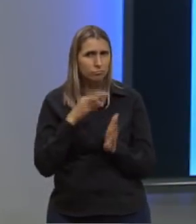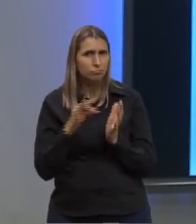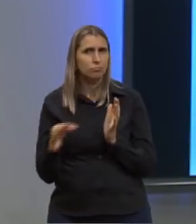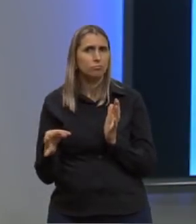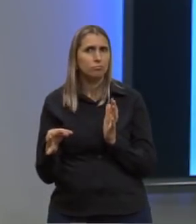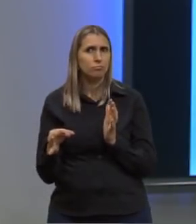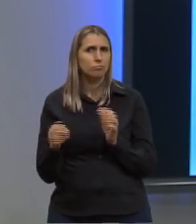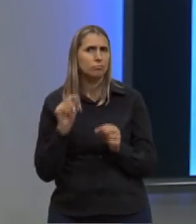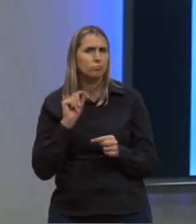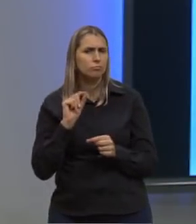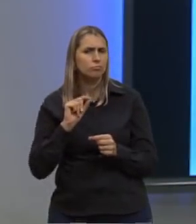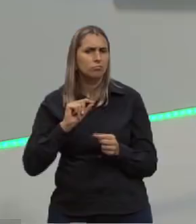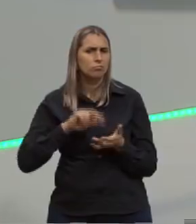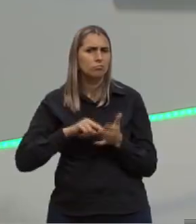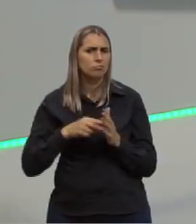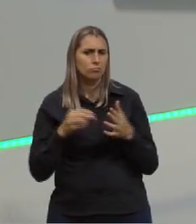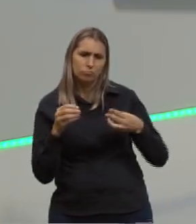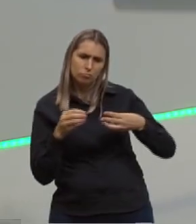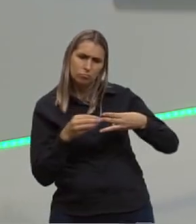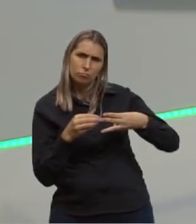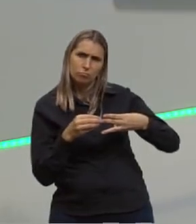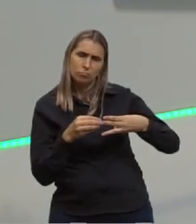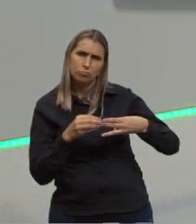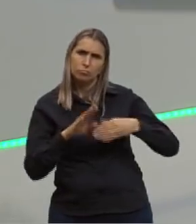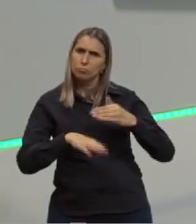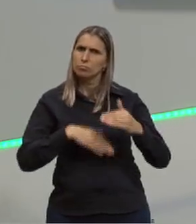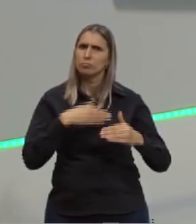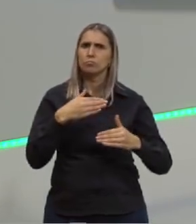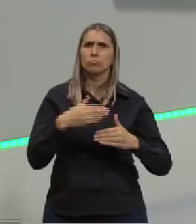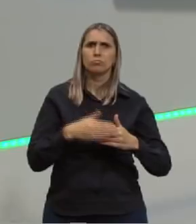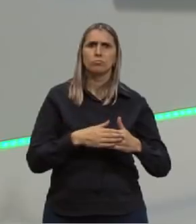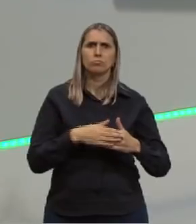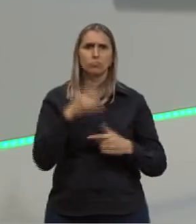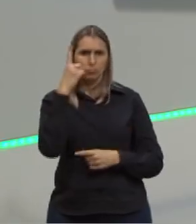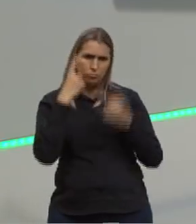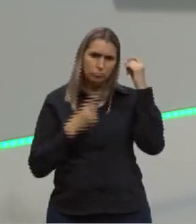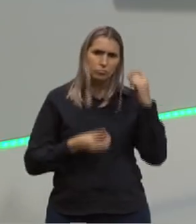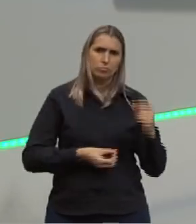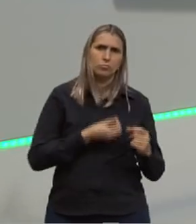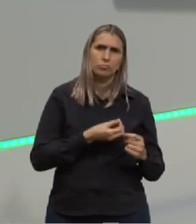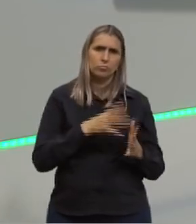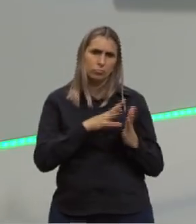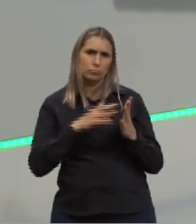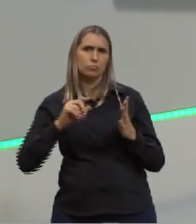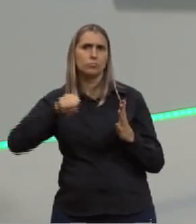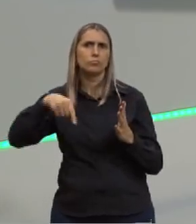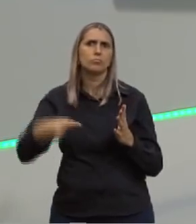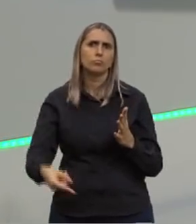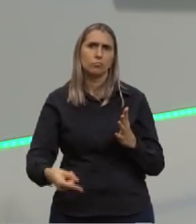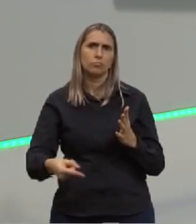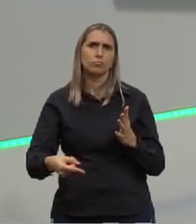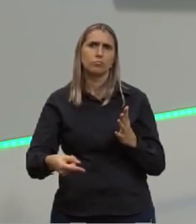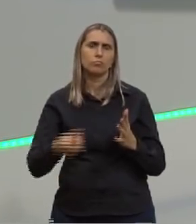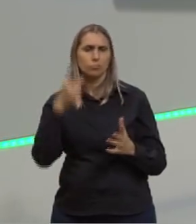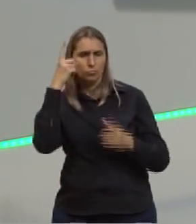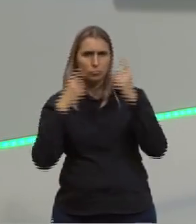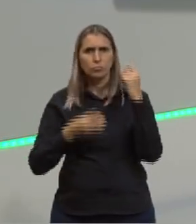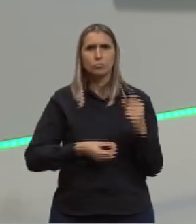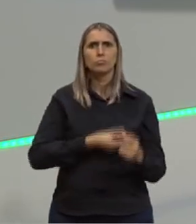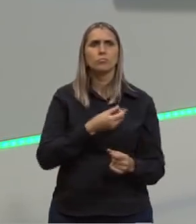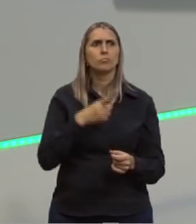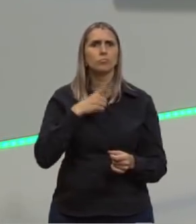de o que é uma célula, todo ser vivo é oriundo da reprodução de outro ser vivo pré-existente.